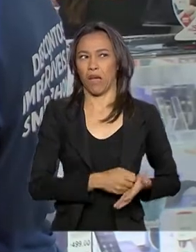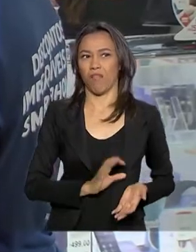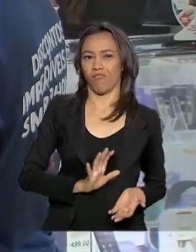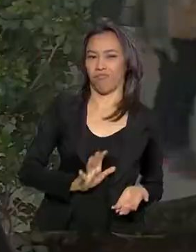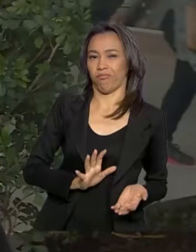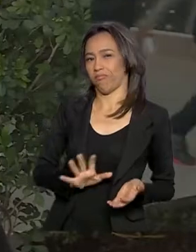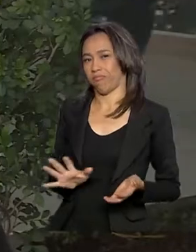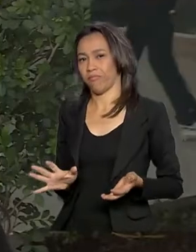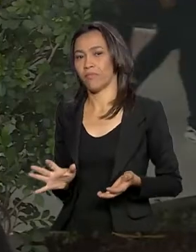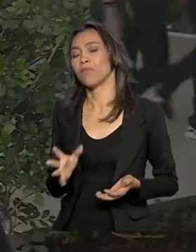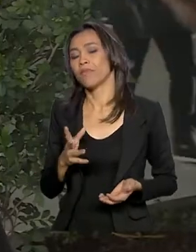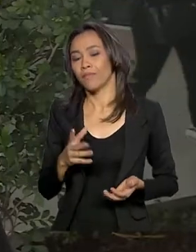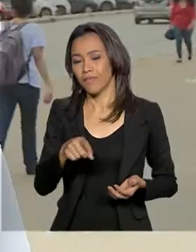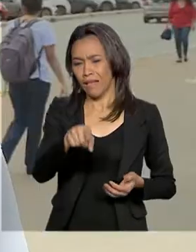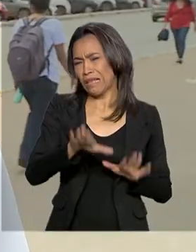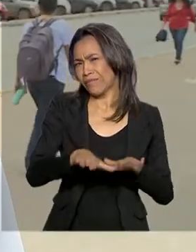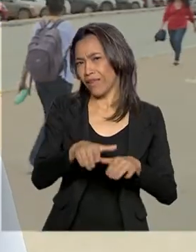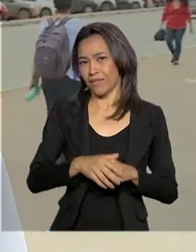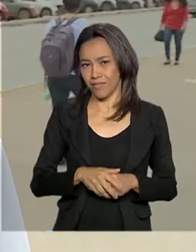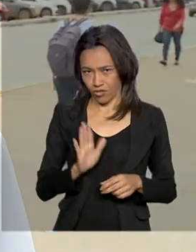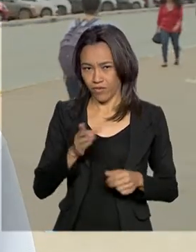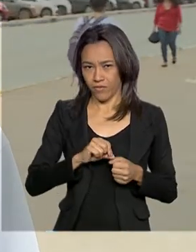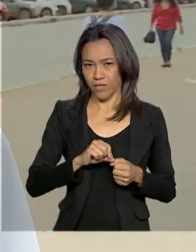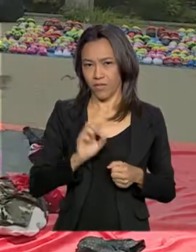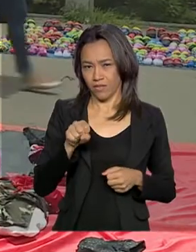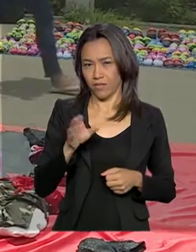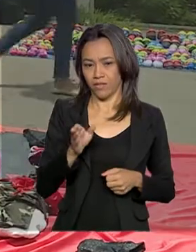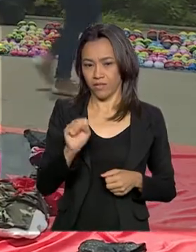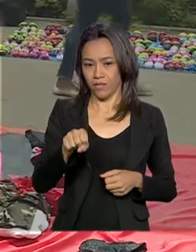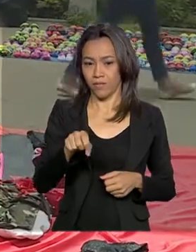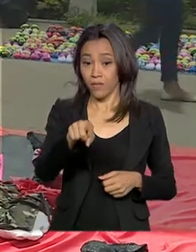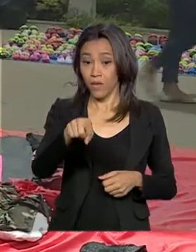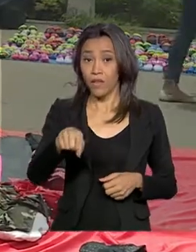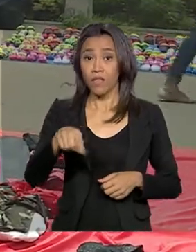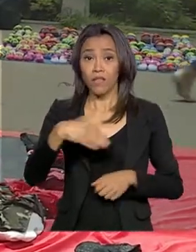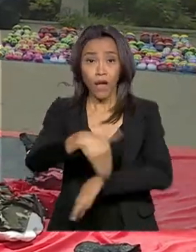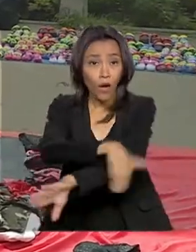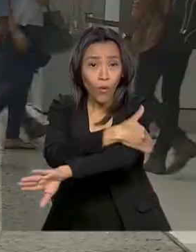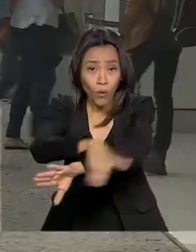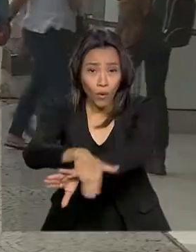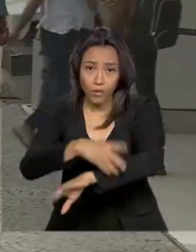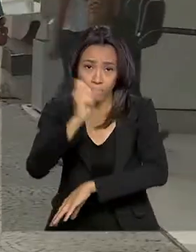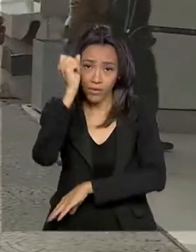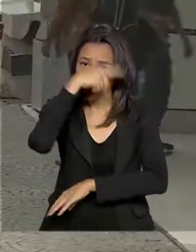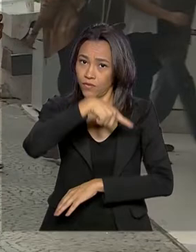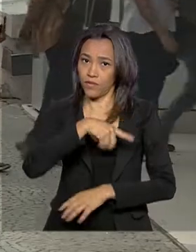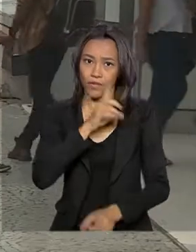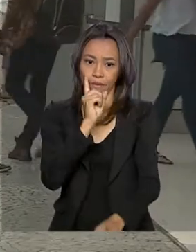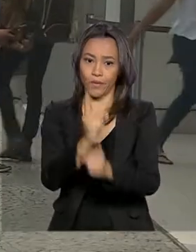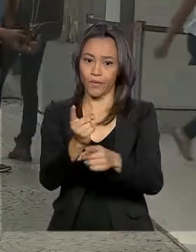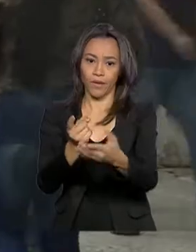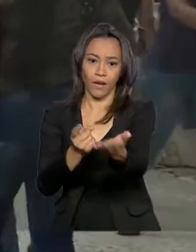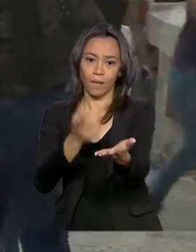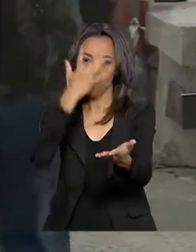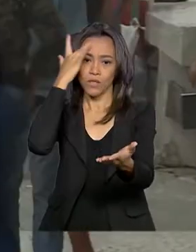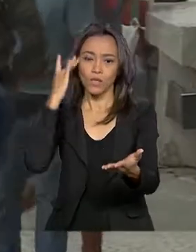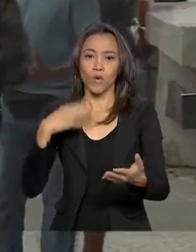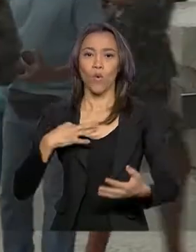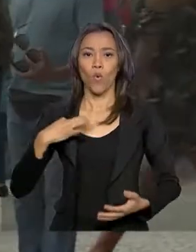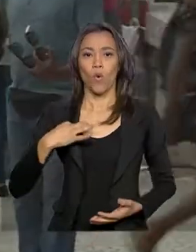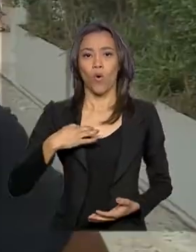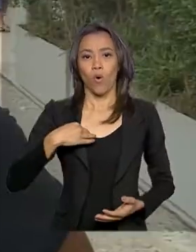autorizado? Às vezes. Já, sim. Nas ruas, não é difícil encontrar gente com roupa